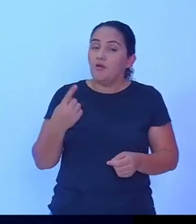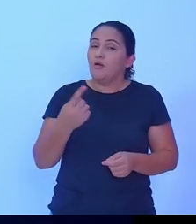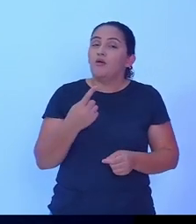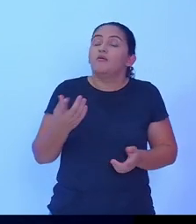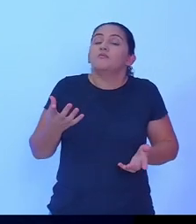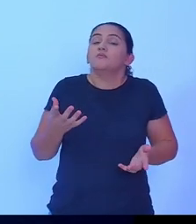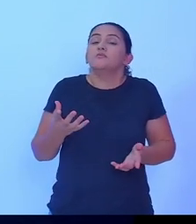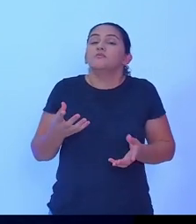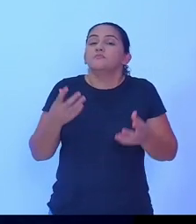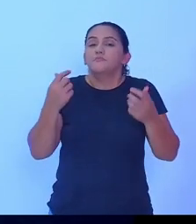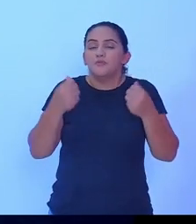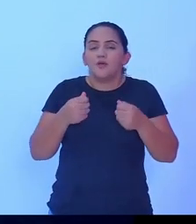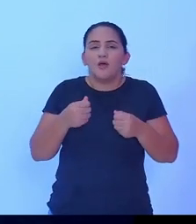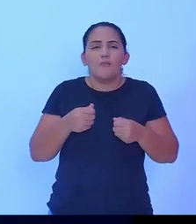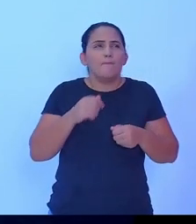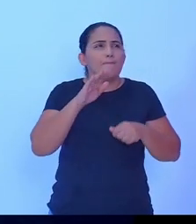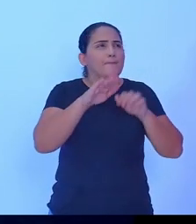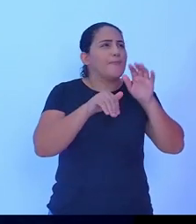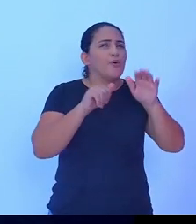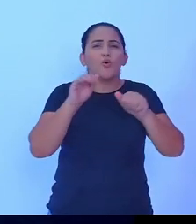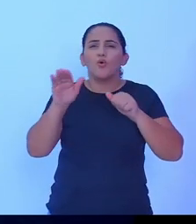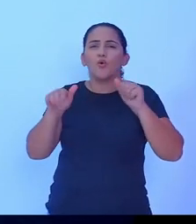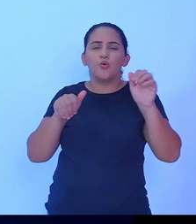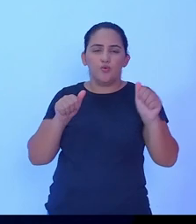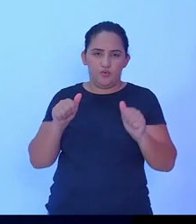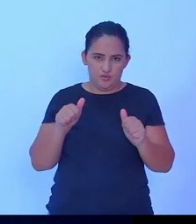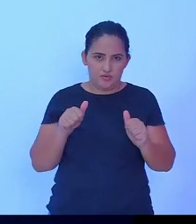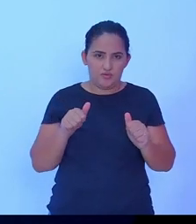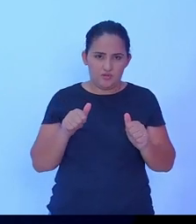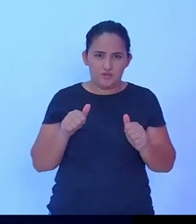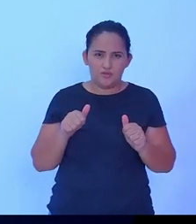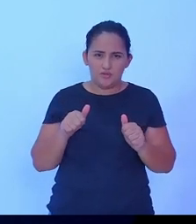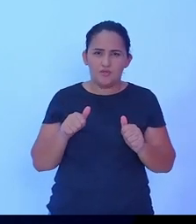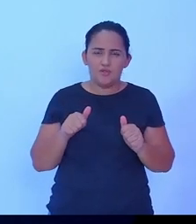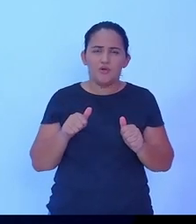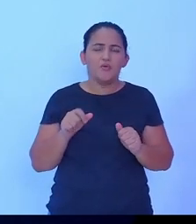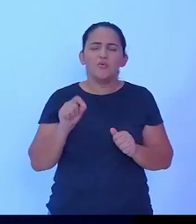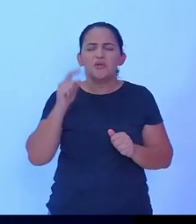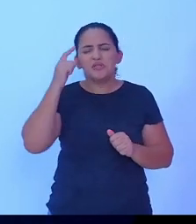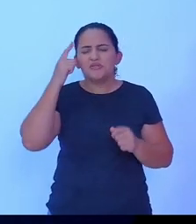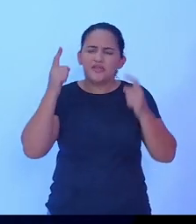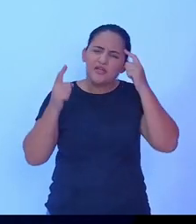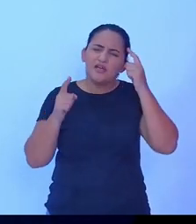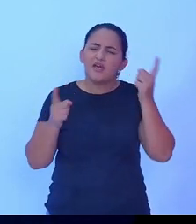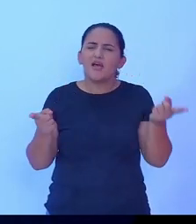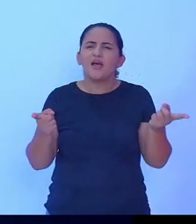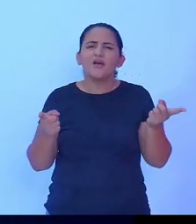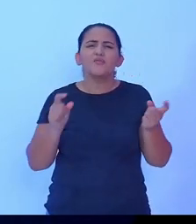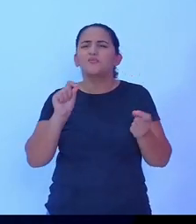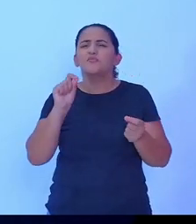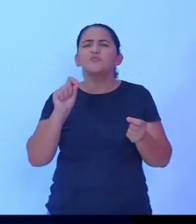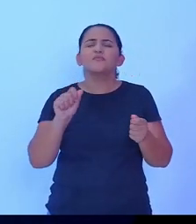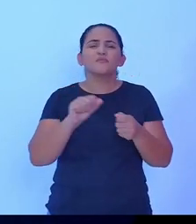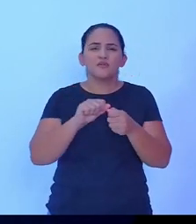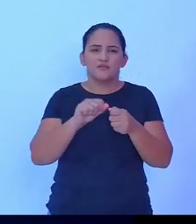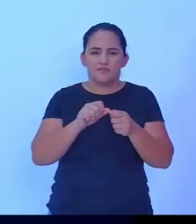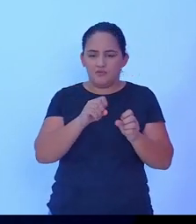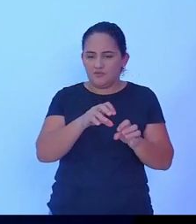buscando realmente alternativas para que a educação possa funcionar